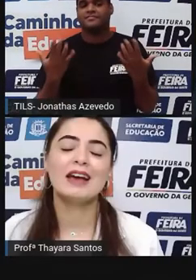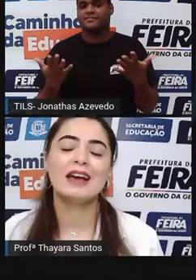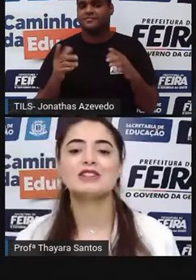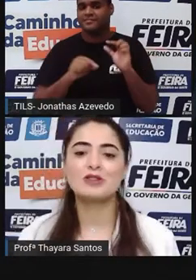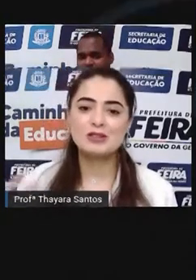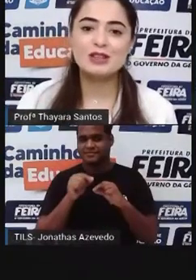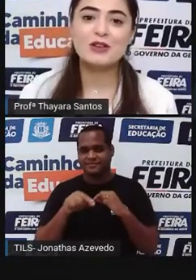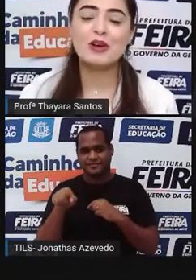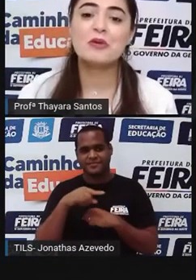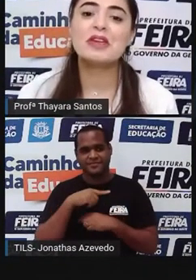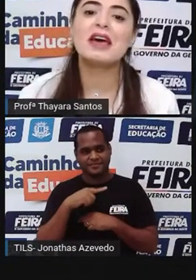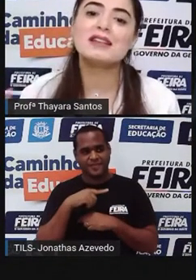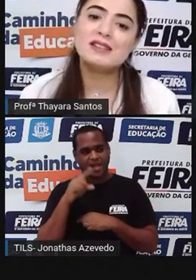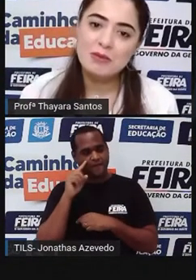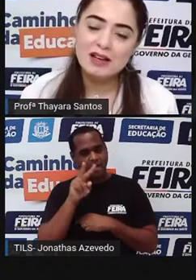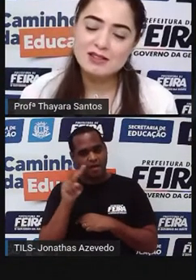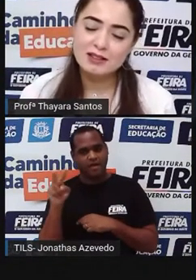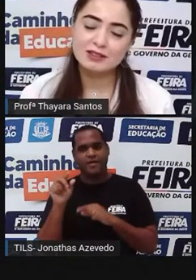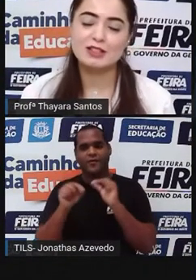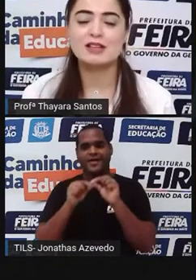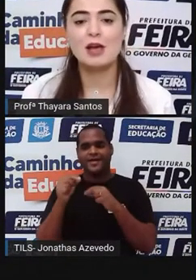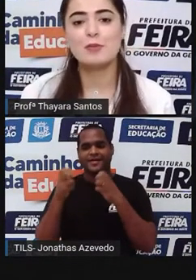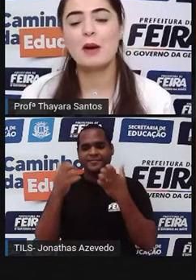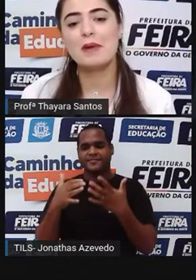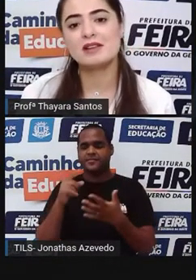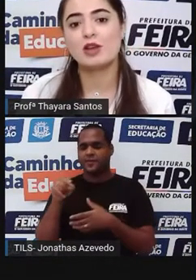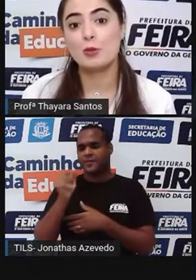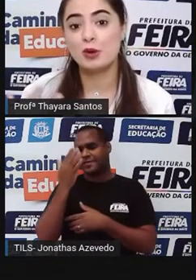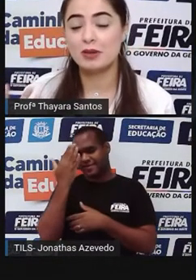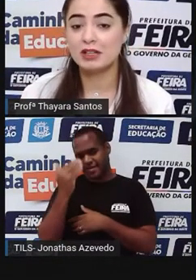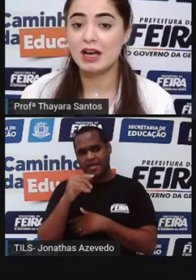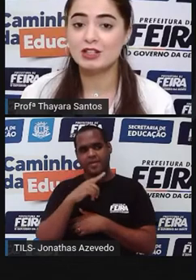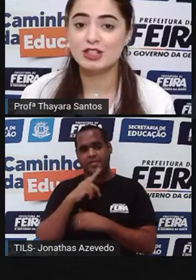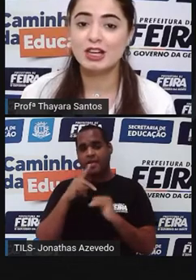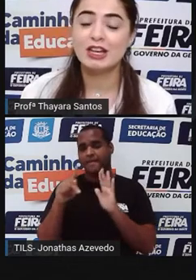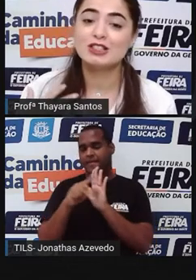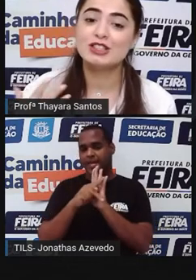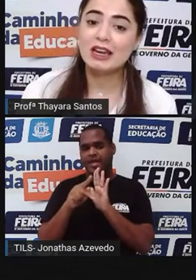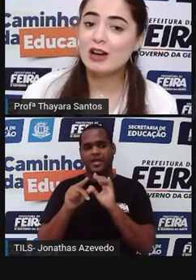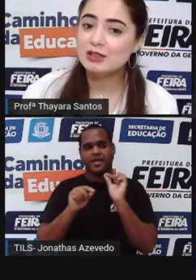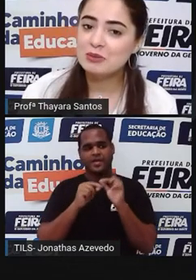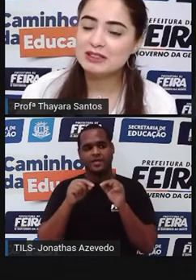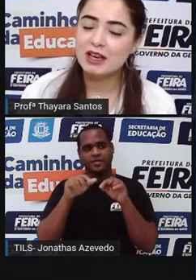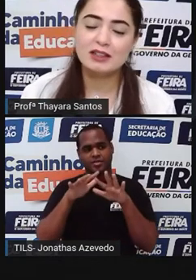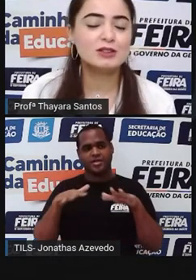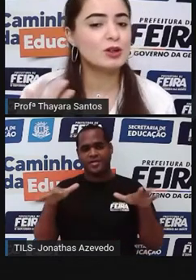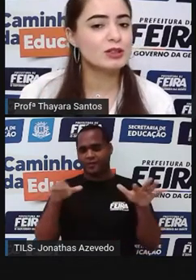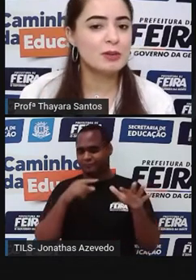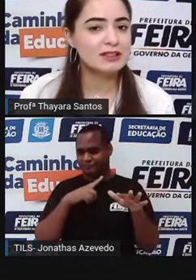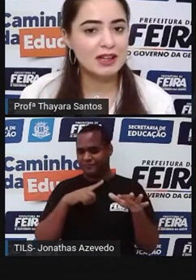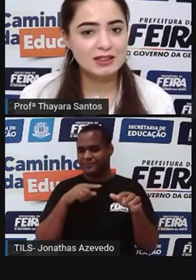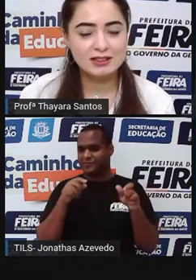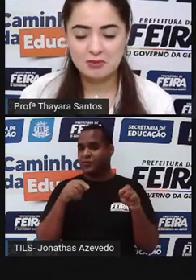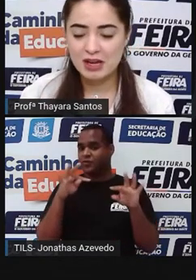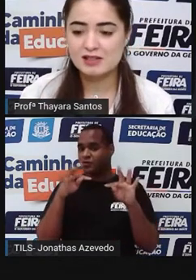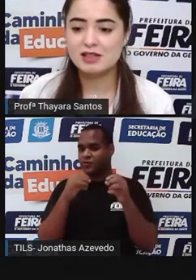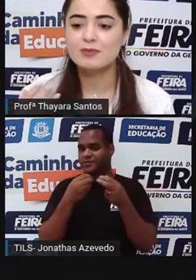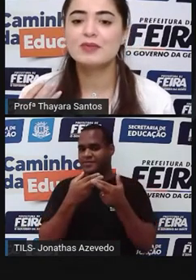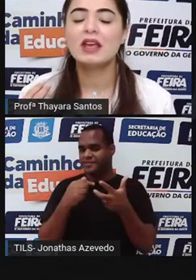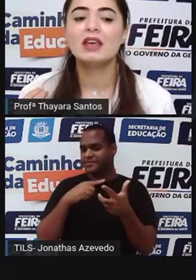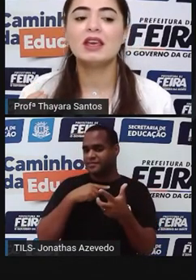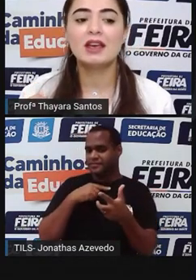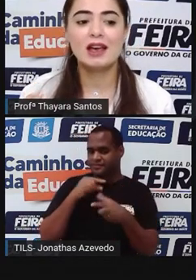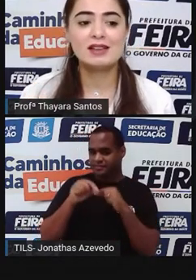E gente conseguiu ver o que é essa massa. A gente já sabe que a massa é uma propriedade geral da matéria. Toda matéria tem